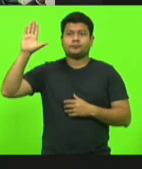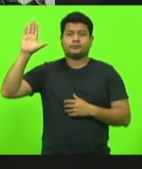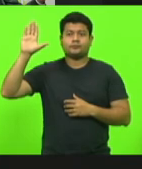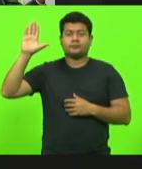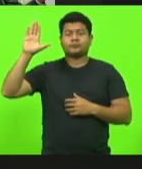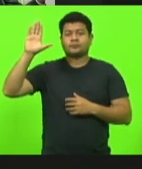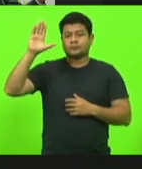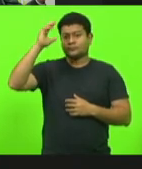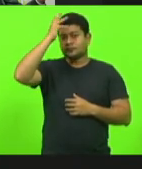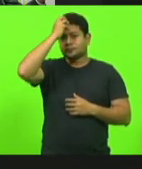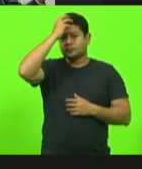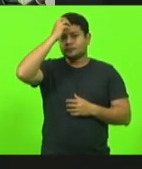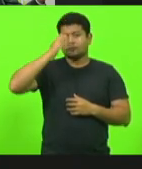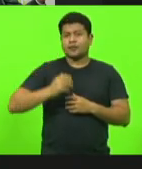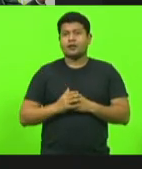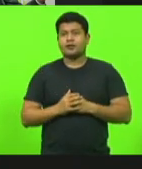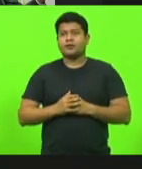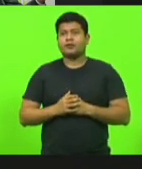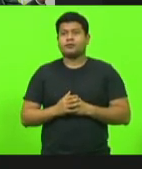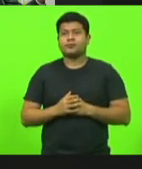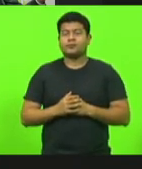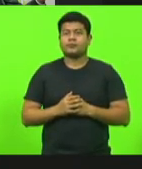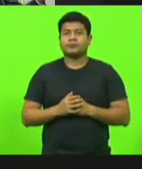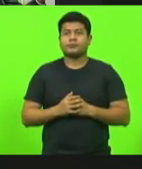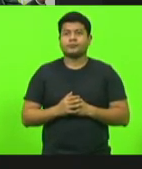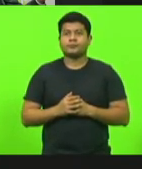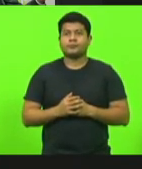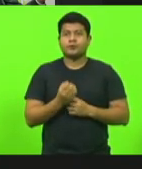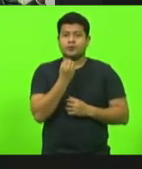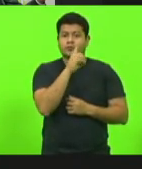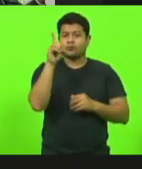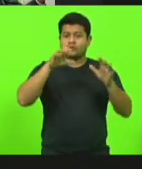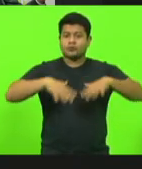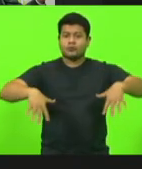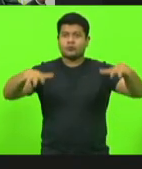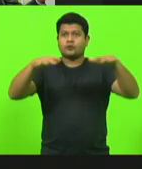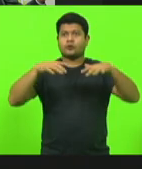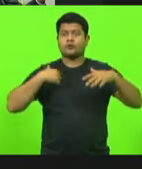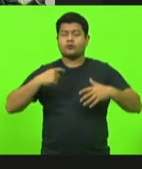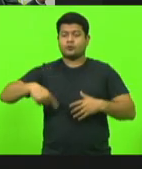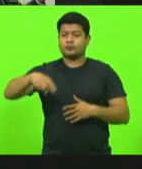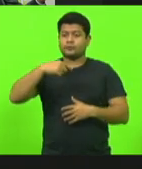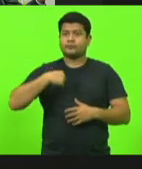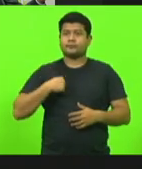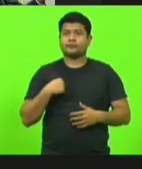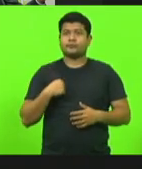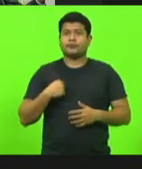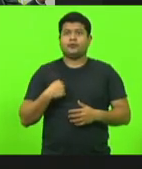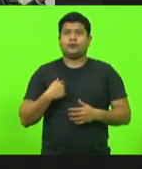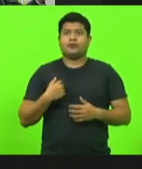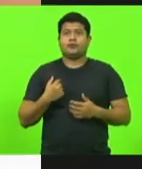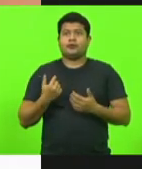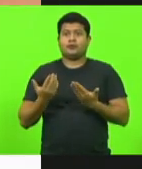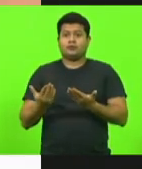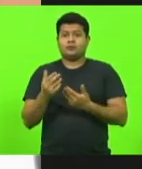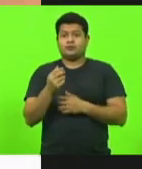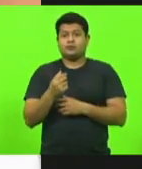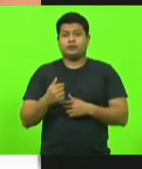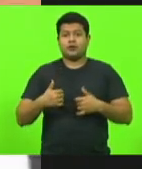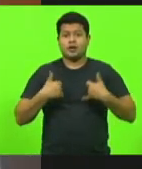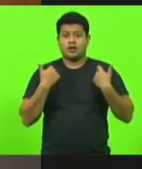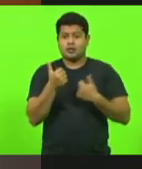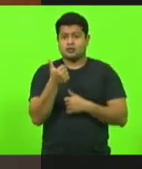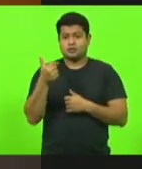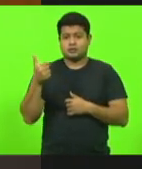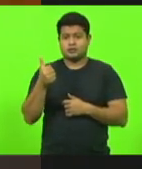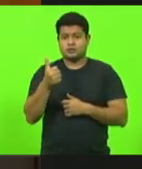Pois não, deputado Ismael. Bom dia a todos. Estamos aqui nas festividades dos 171 anos do Rubenau, e